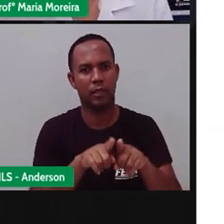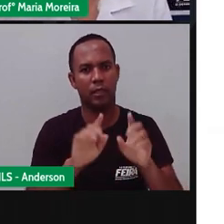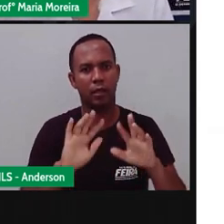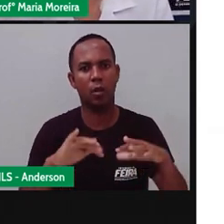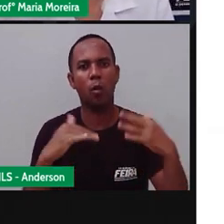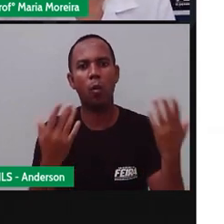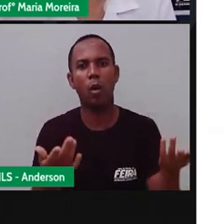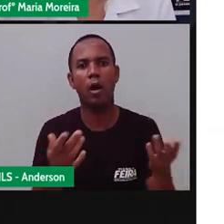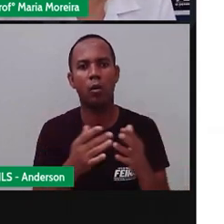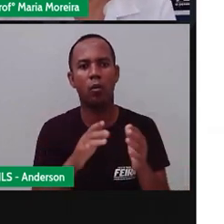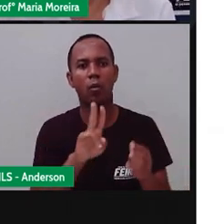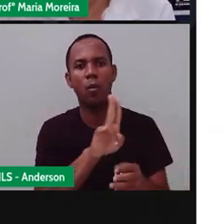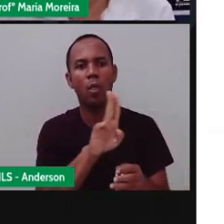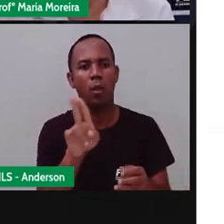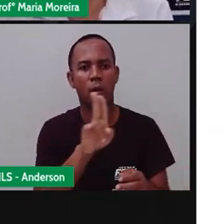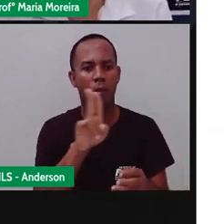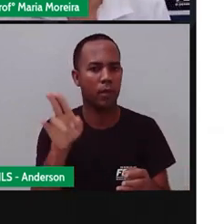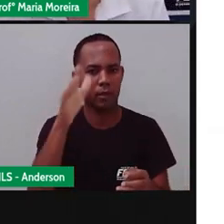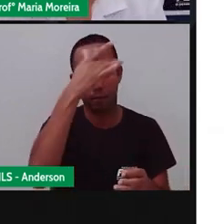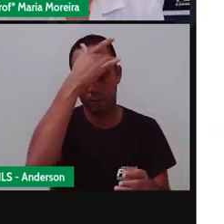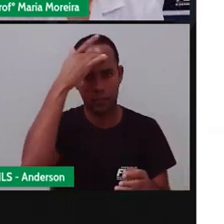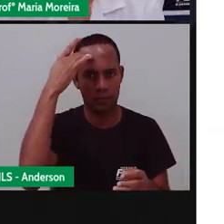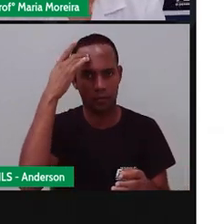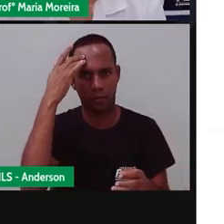da pessoa que aparece aí no texto, Anderson?